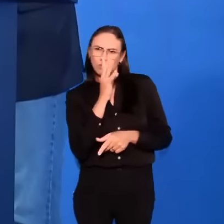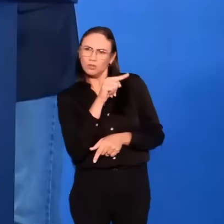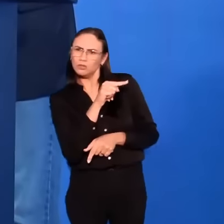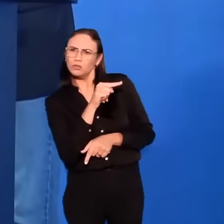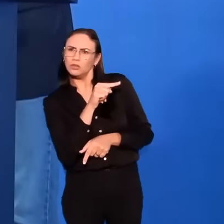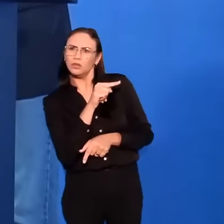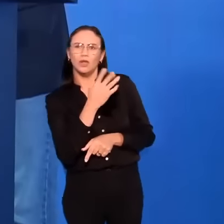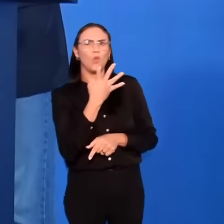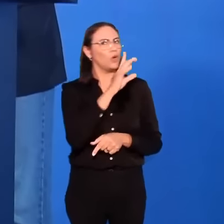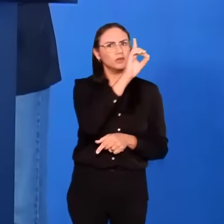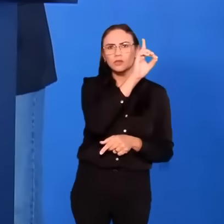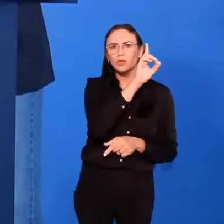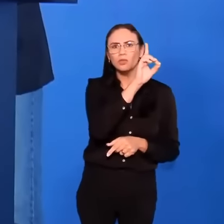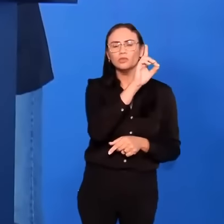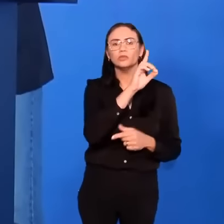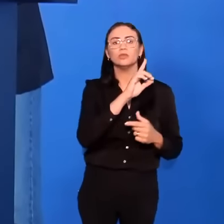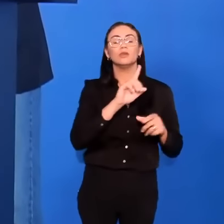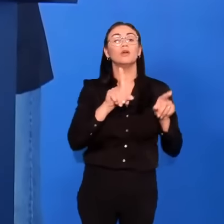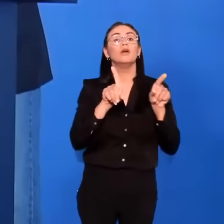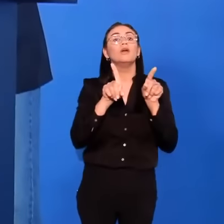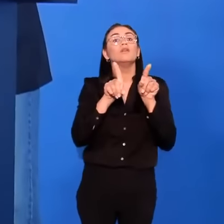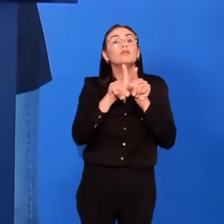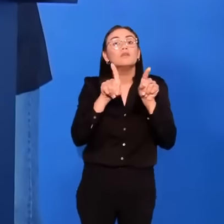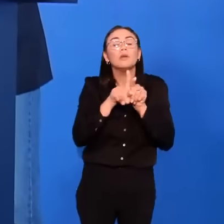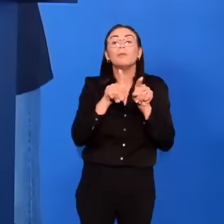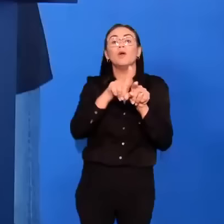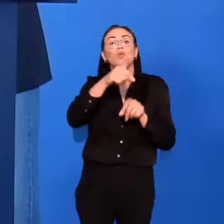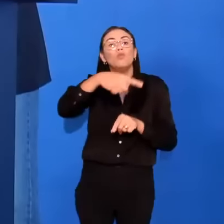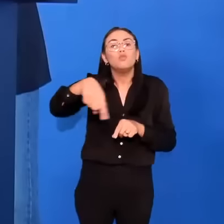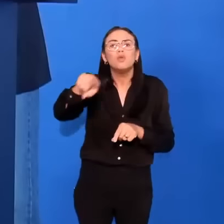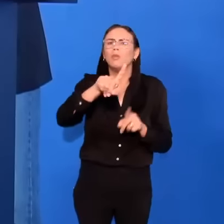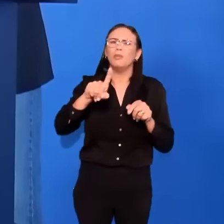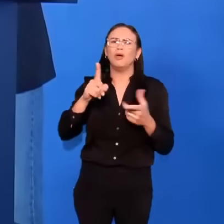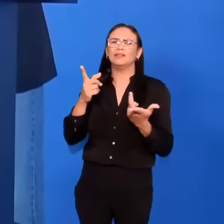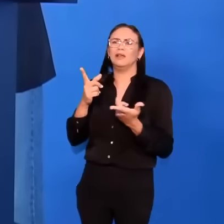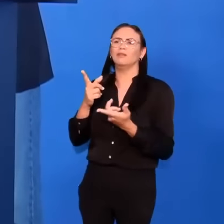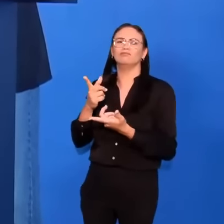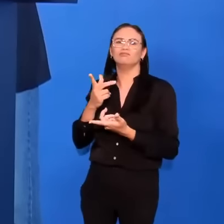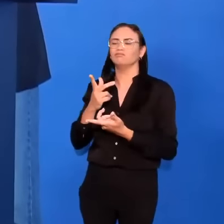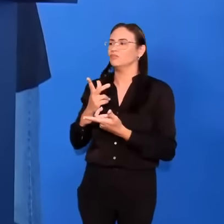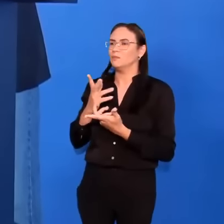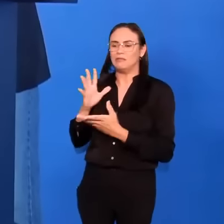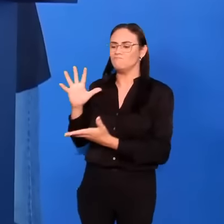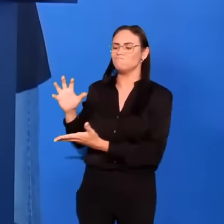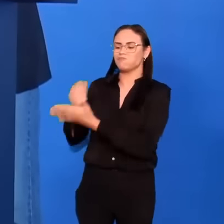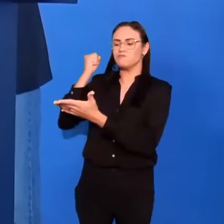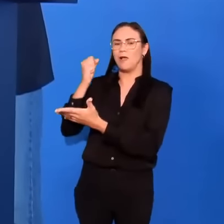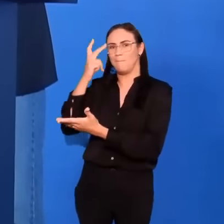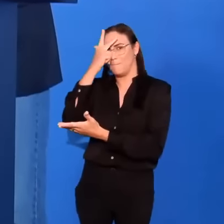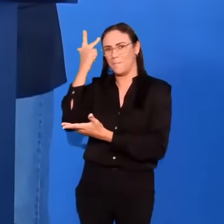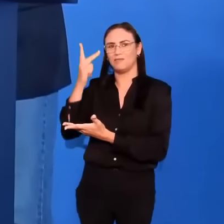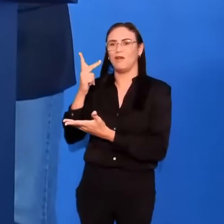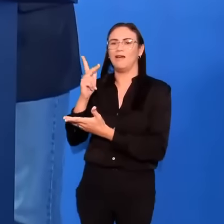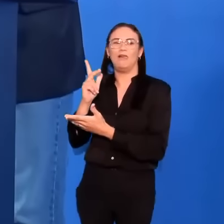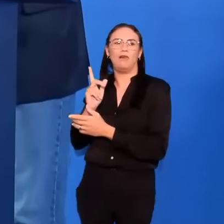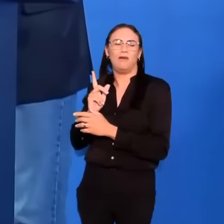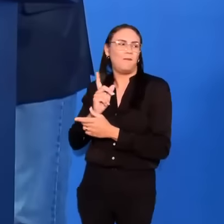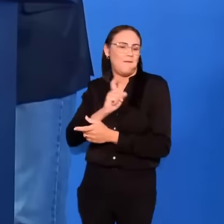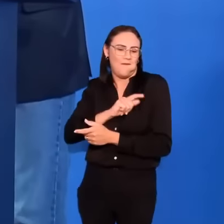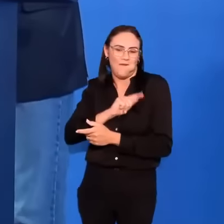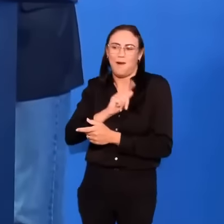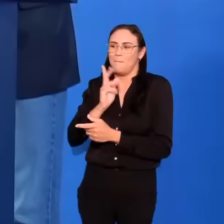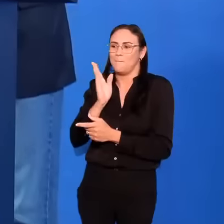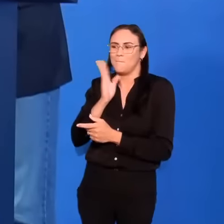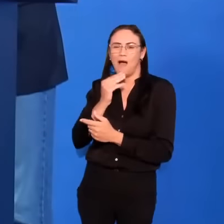E que nessa matéria ninguém ofenda, nem defraude o seu irmão, porque o Senhor, contra todas essas coisas, como antes,